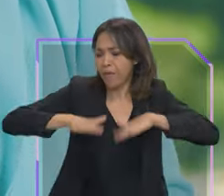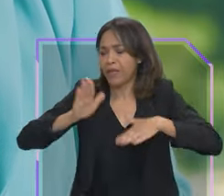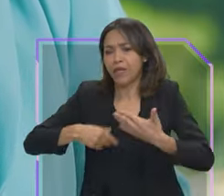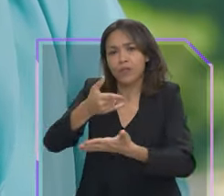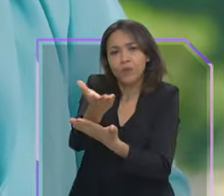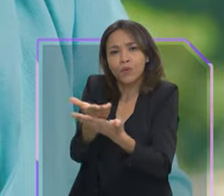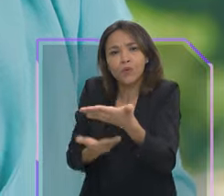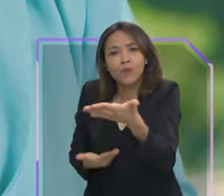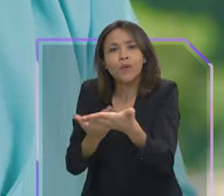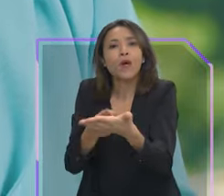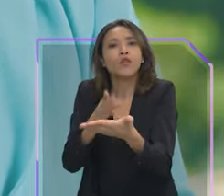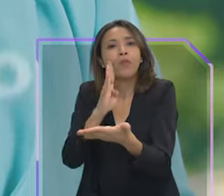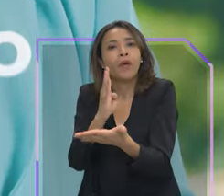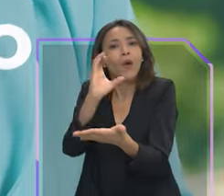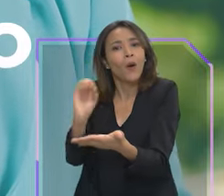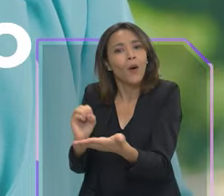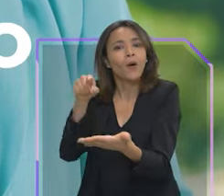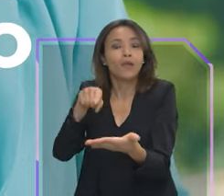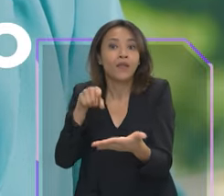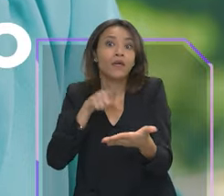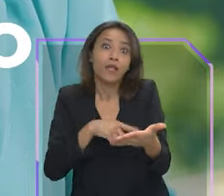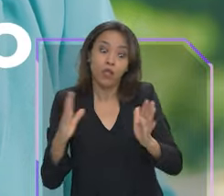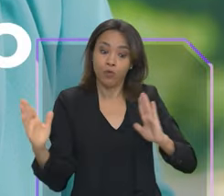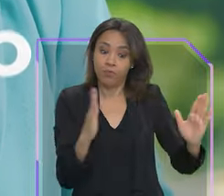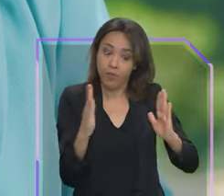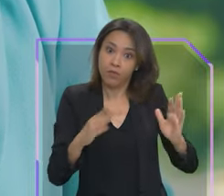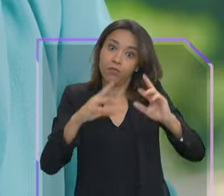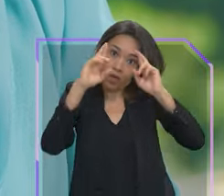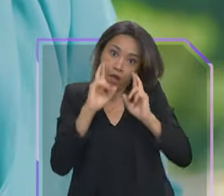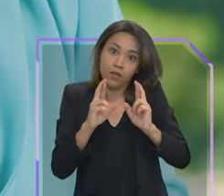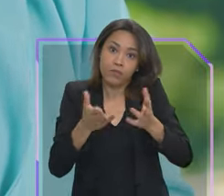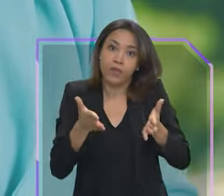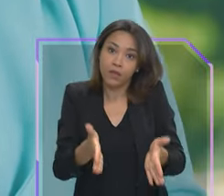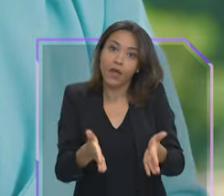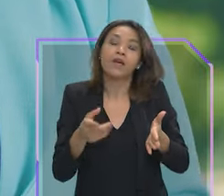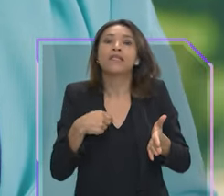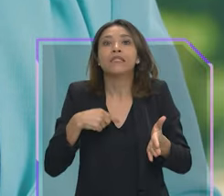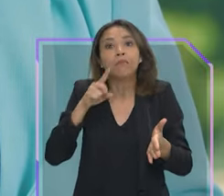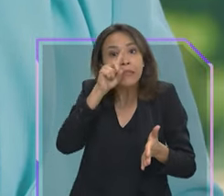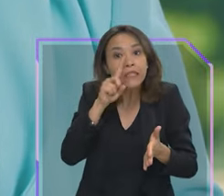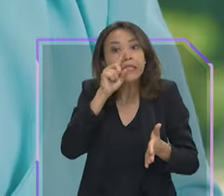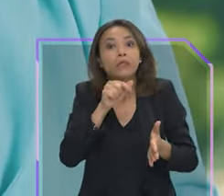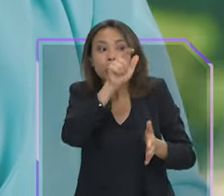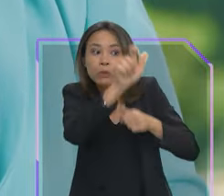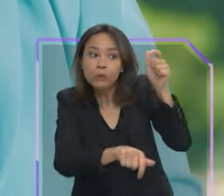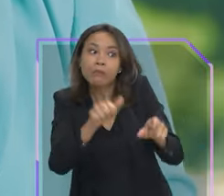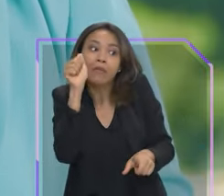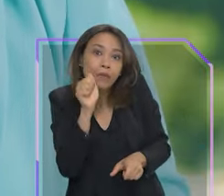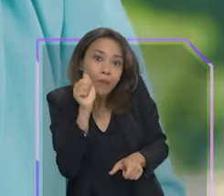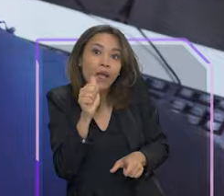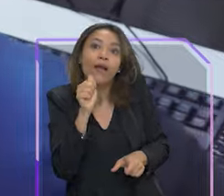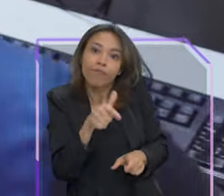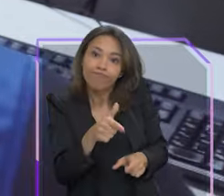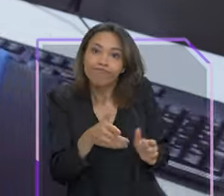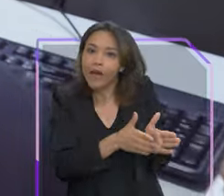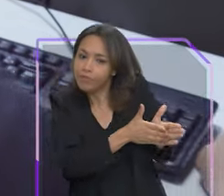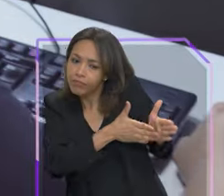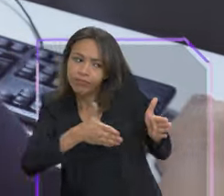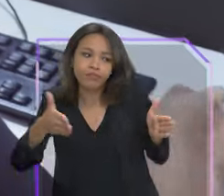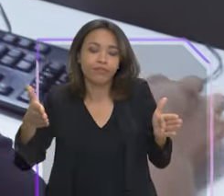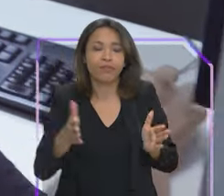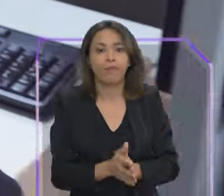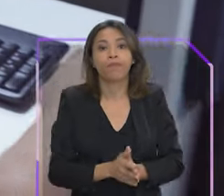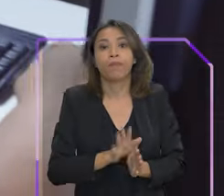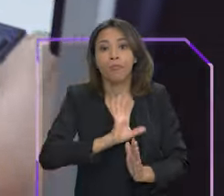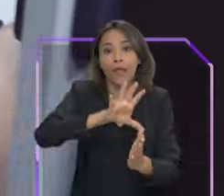boletim de ocorrência, e a extensão do prazo dessas medidas protetivas enquanto houver risco para a mulher. A Central de